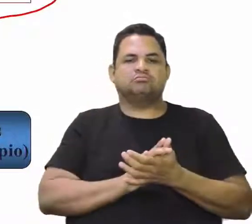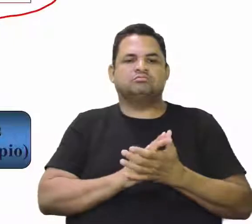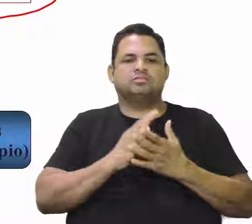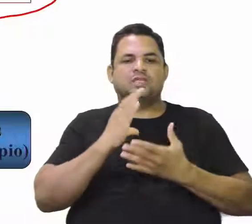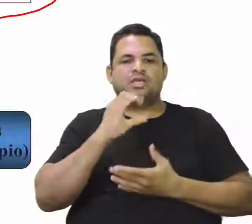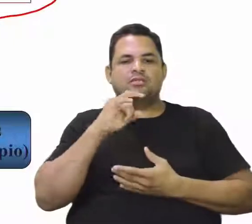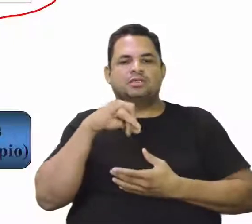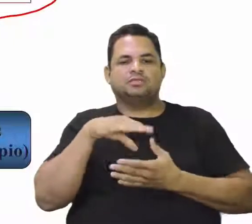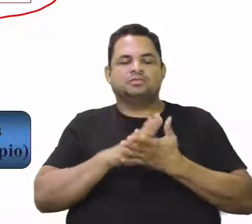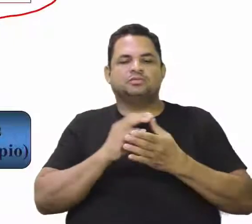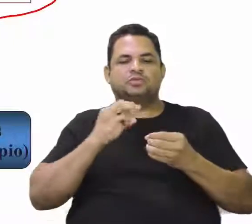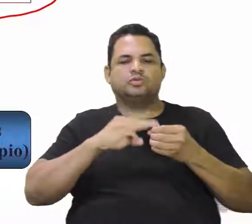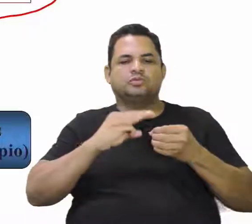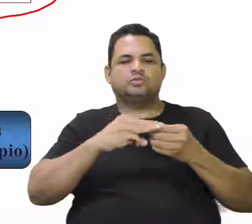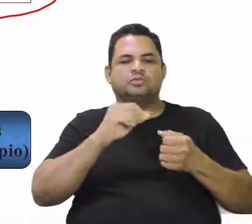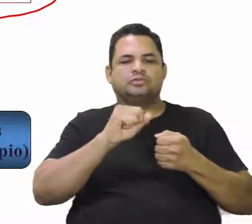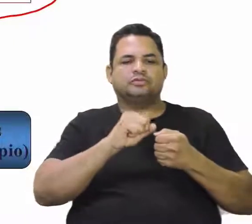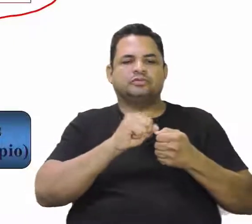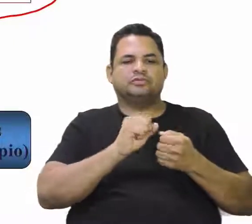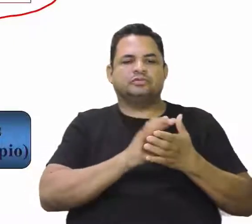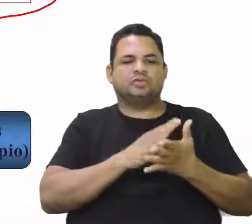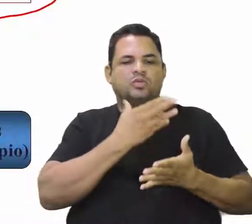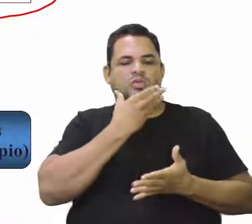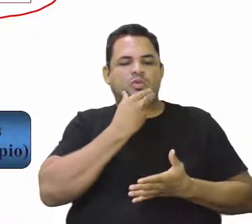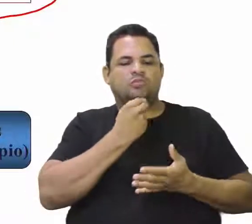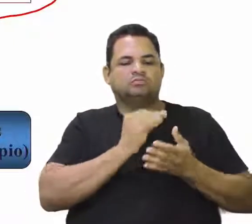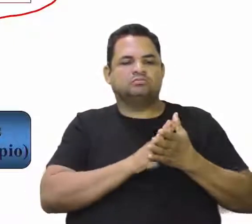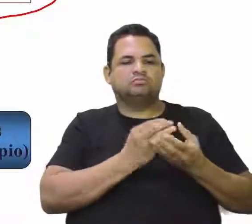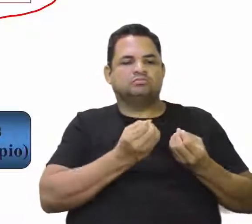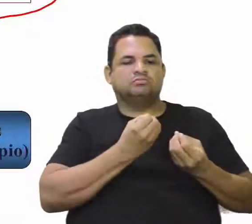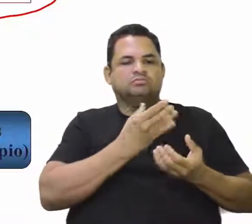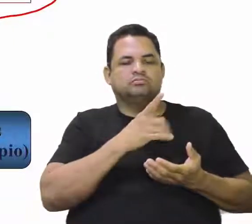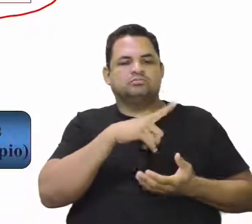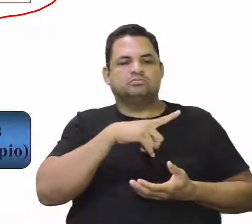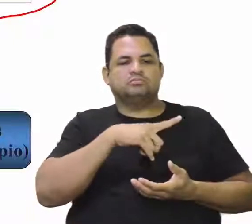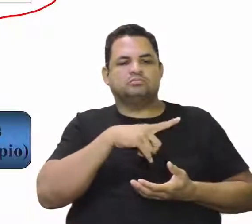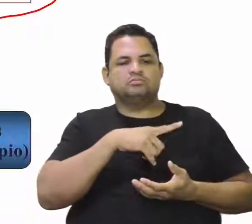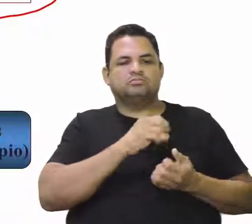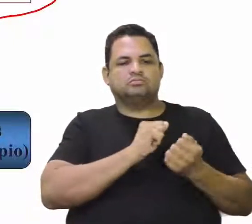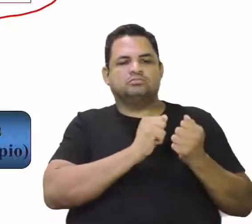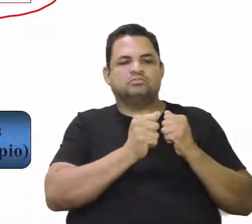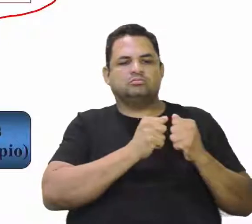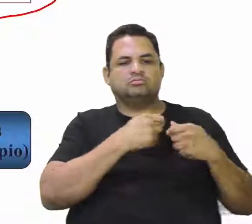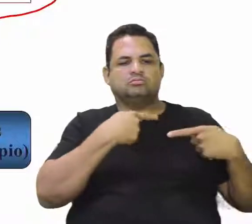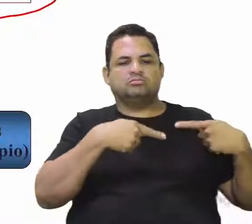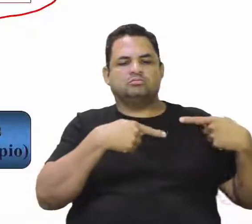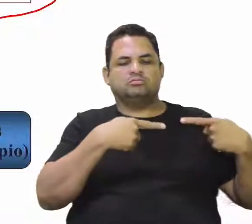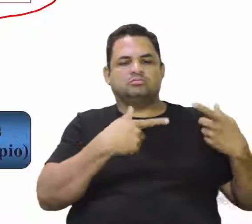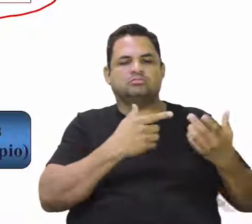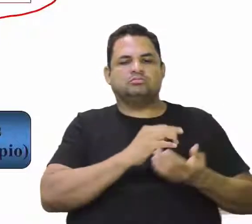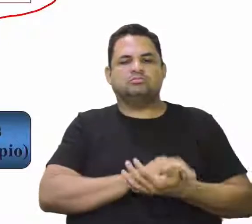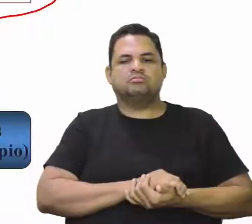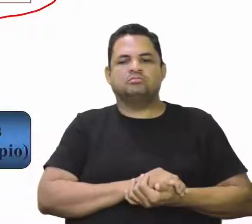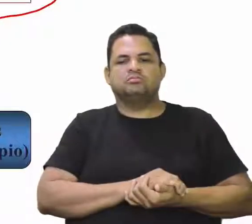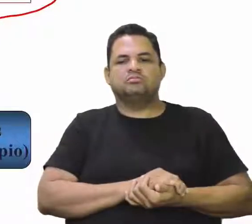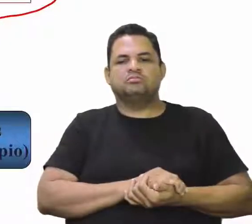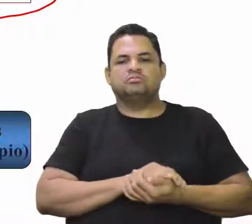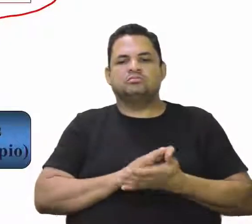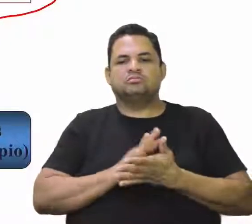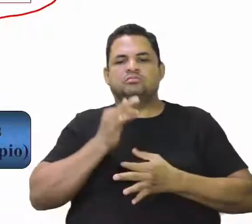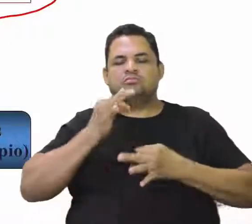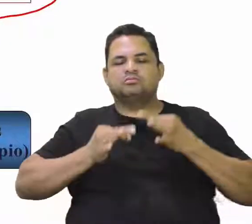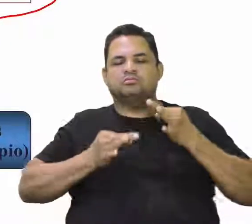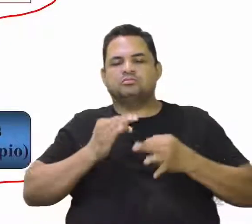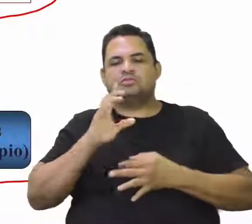municipais, feitos pelos homens bons, nós temos aí o controle dos políticos, os homens bons, e os juízes